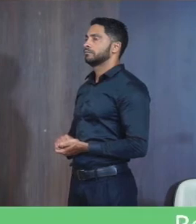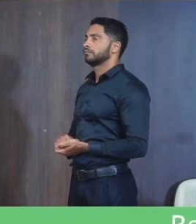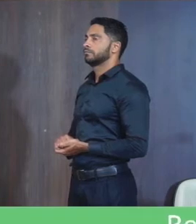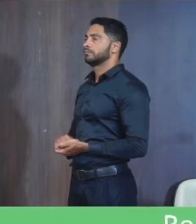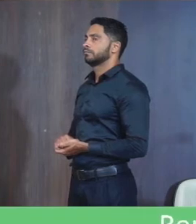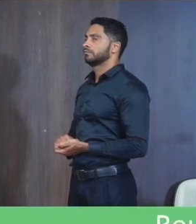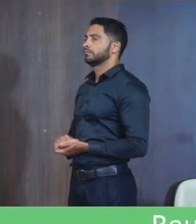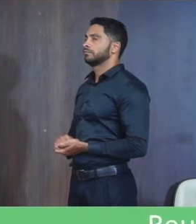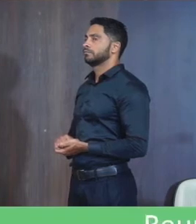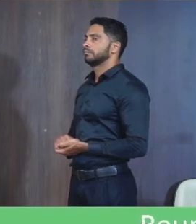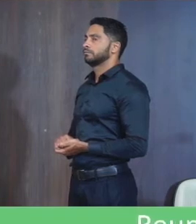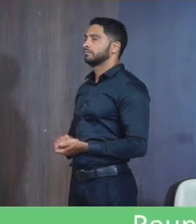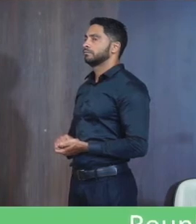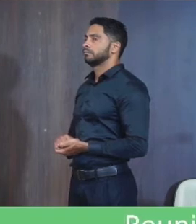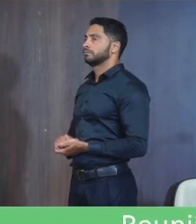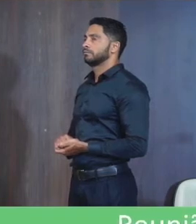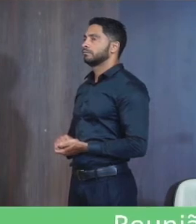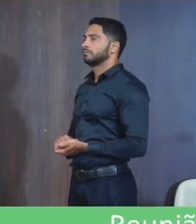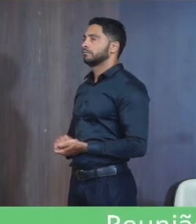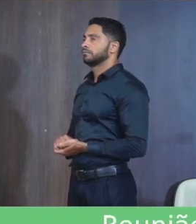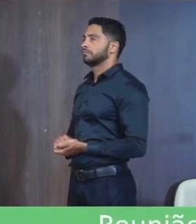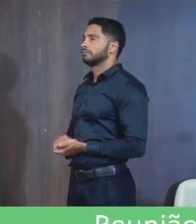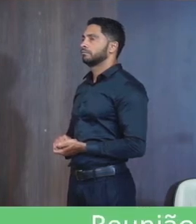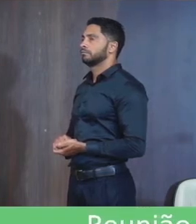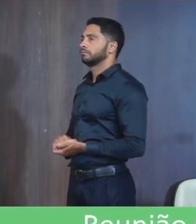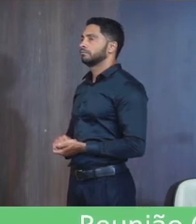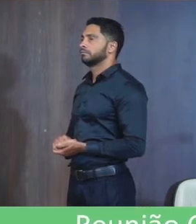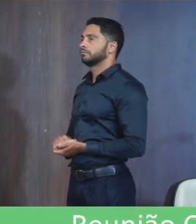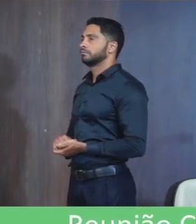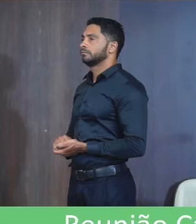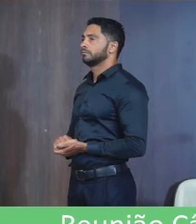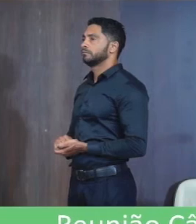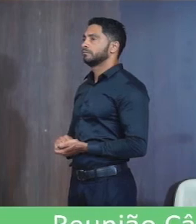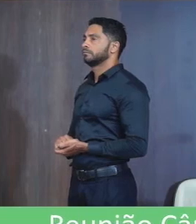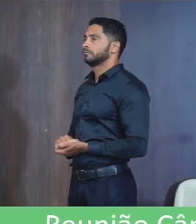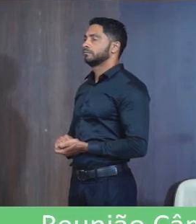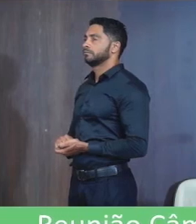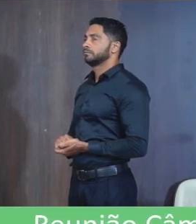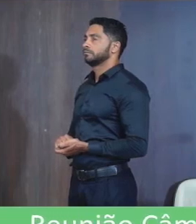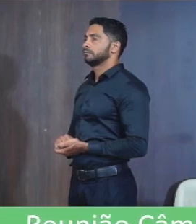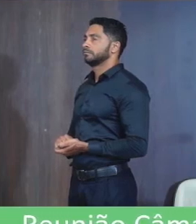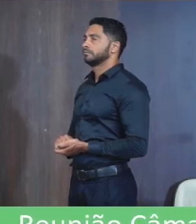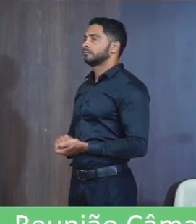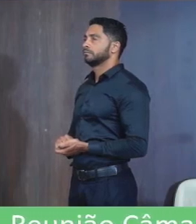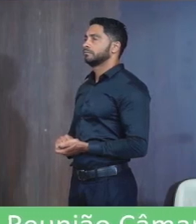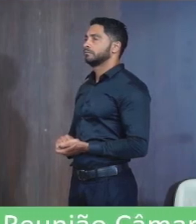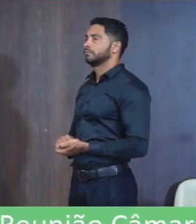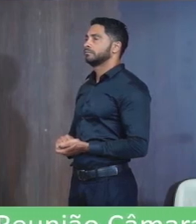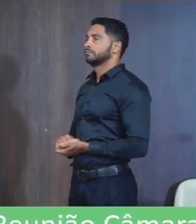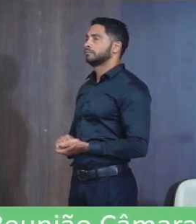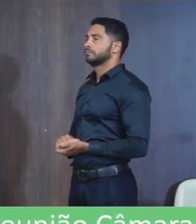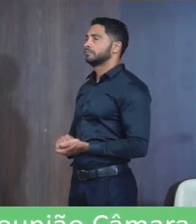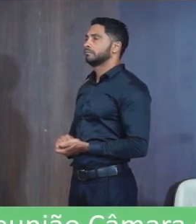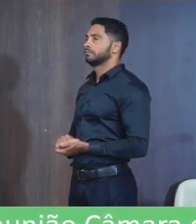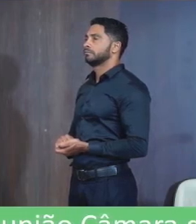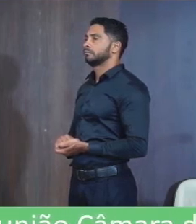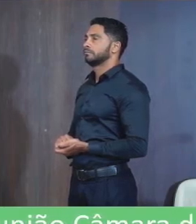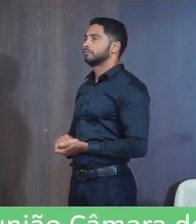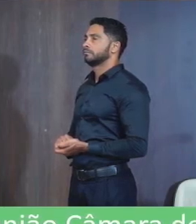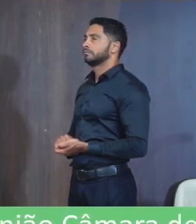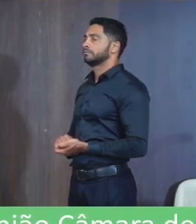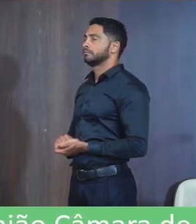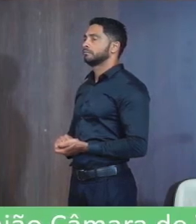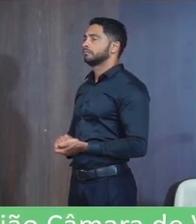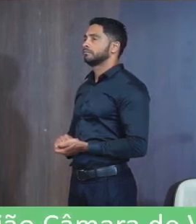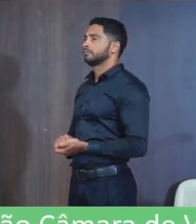Ó Jana uva Bela plumeia Eu te enalteço Neste